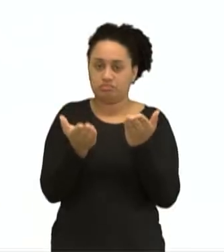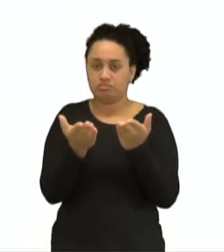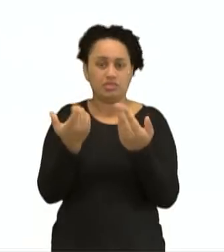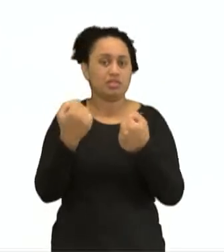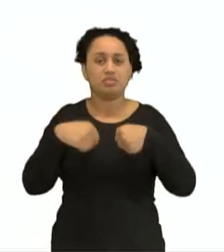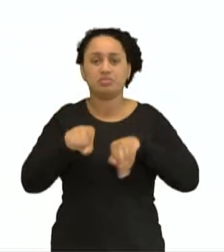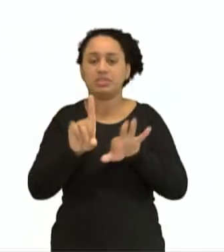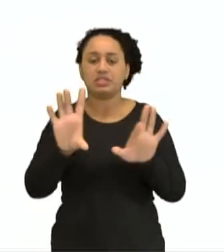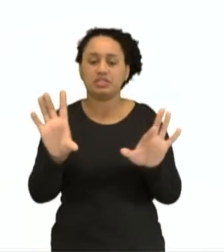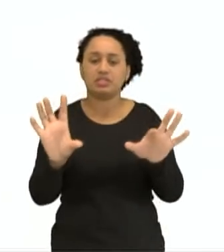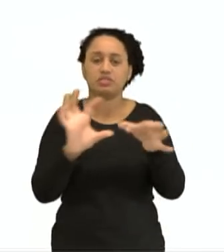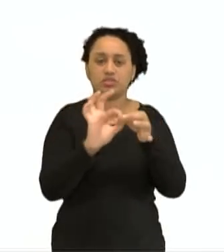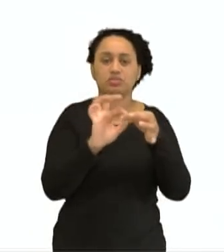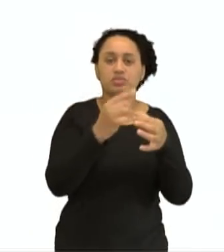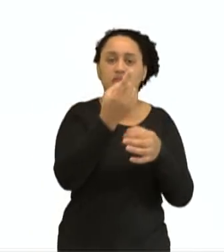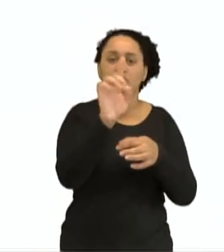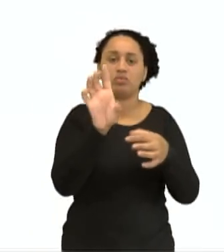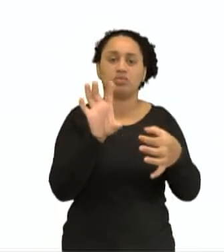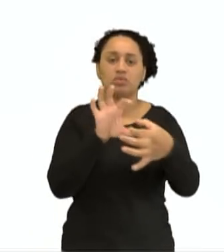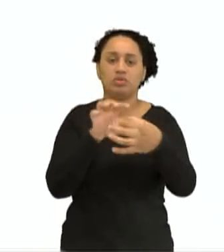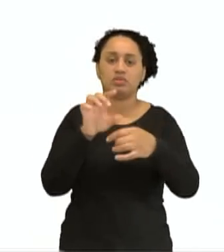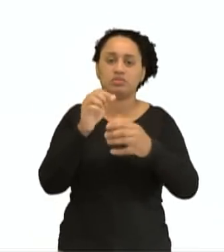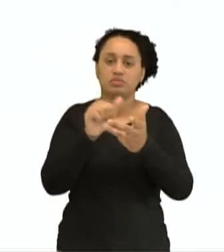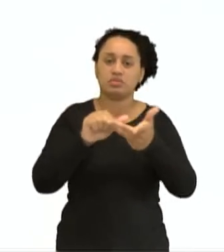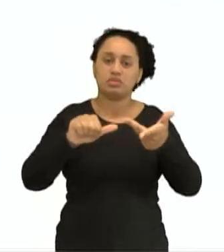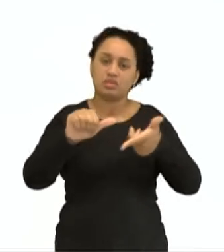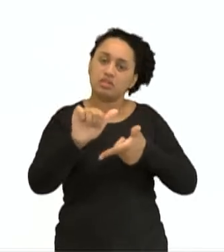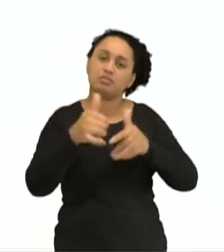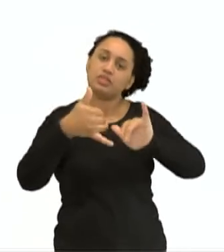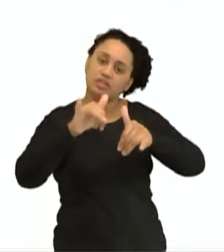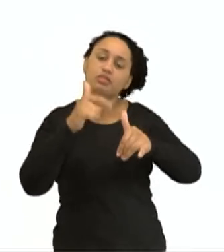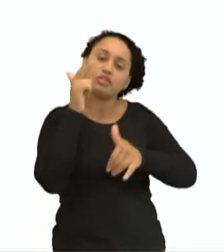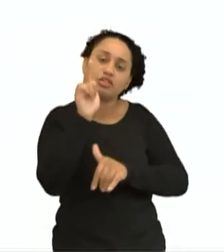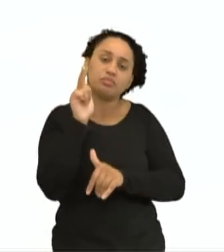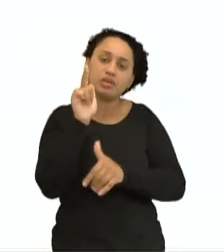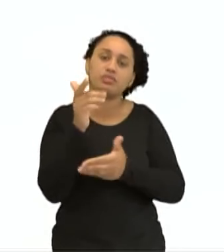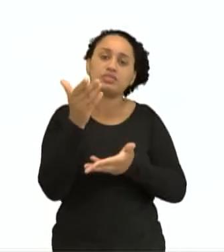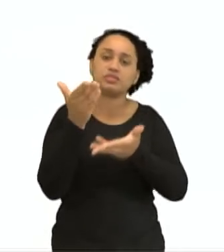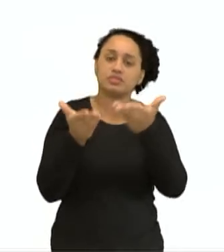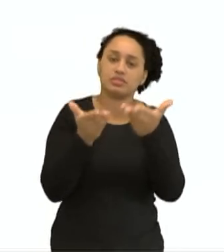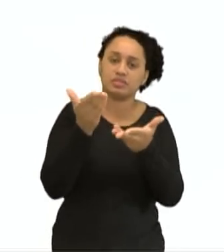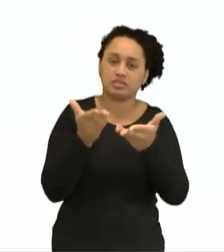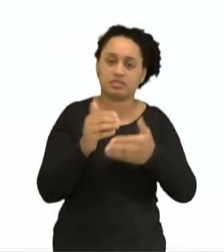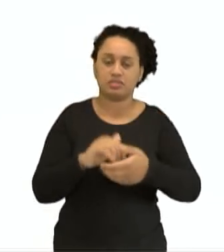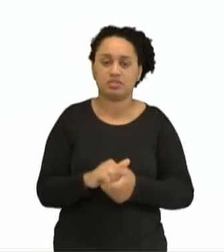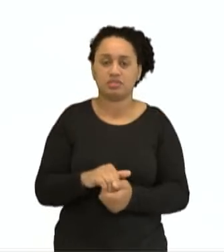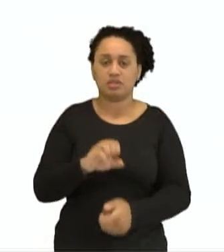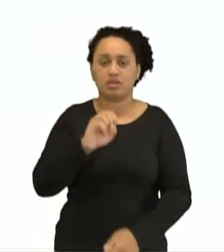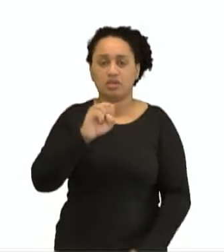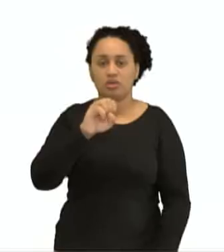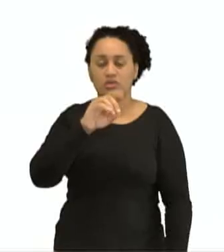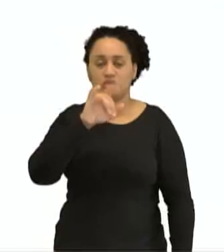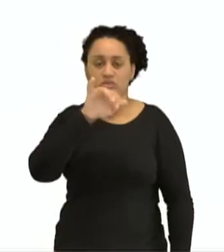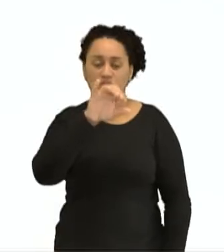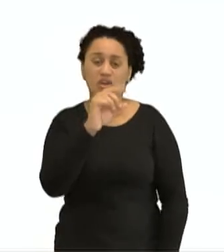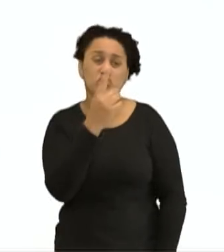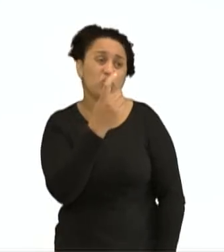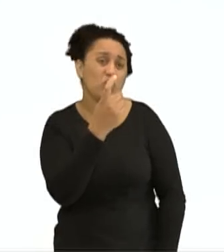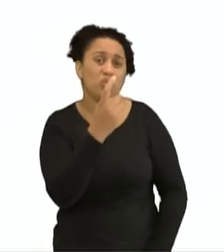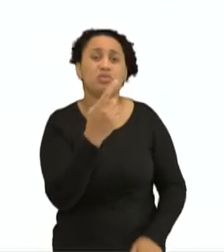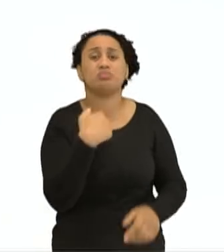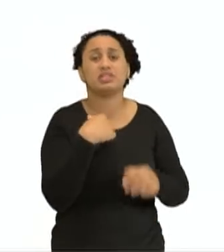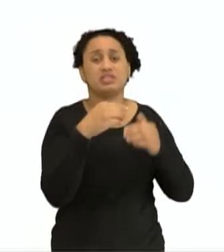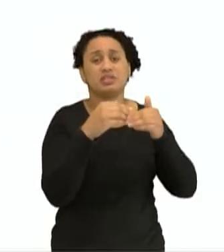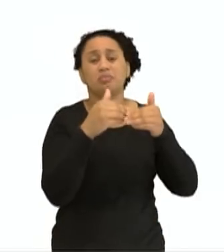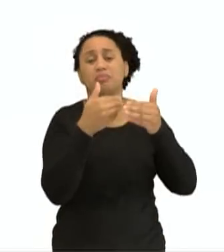eles não precisam se ligar com outros elementos para alcançar a estabilidade. O sódio, coitado, tem um na última camada. Ele precisa liberar